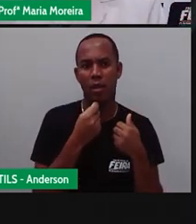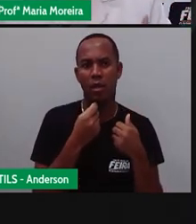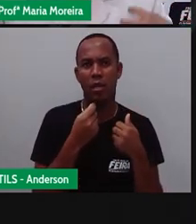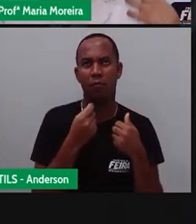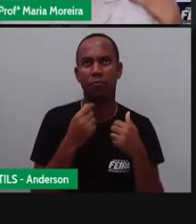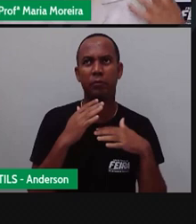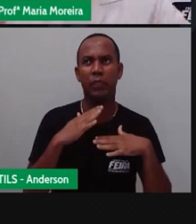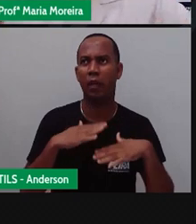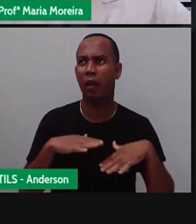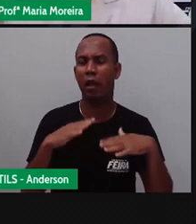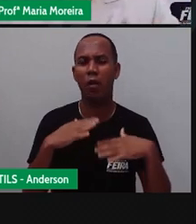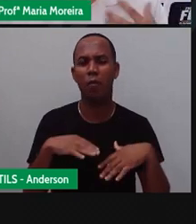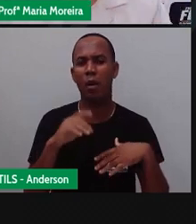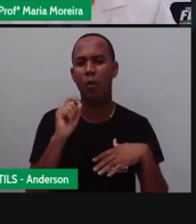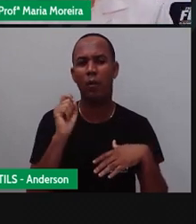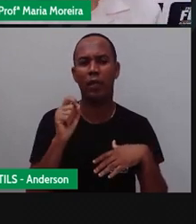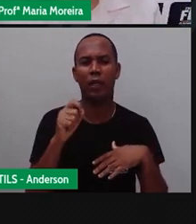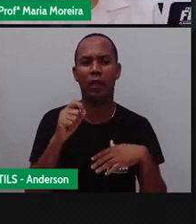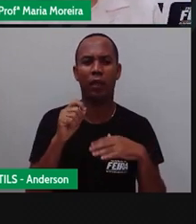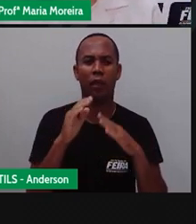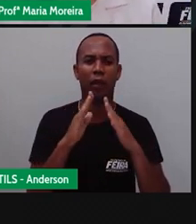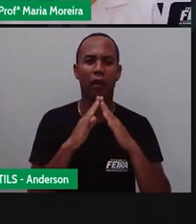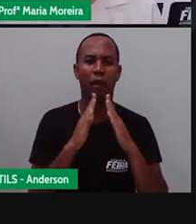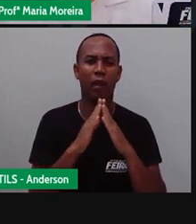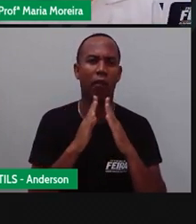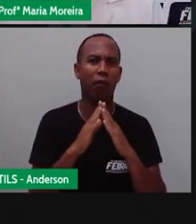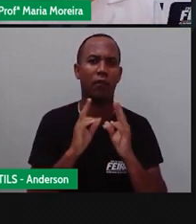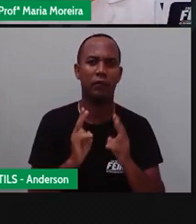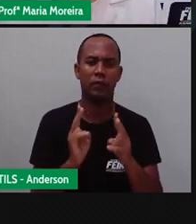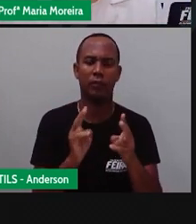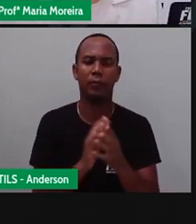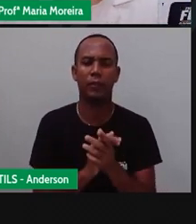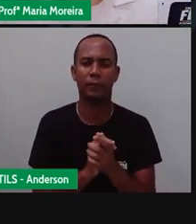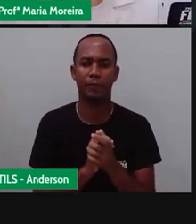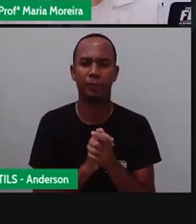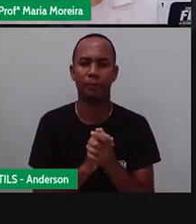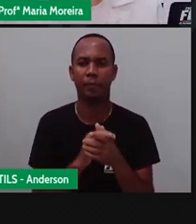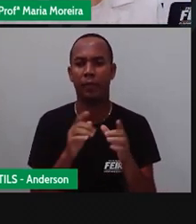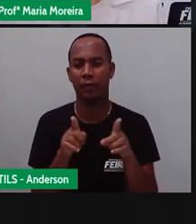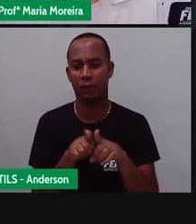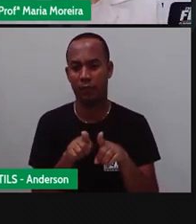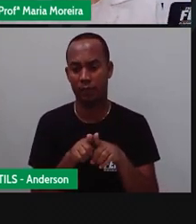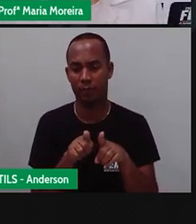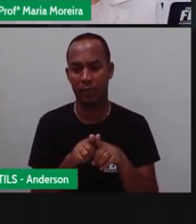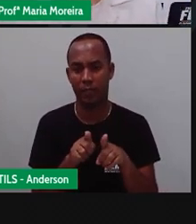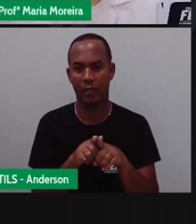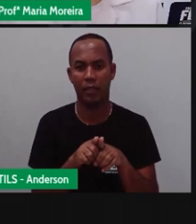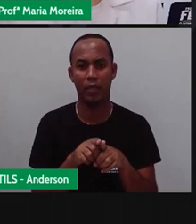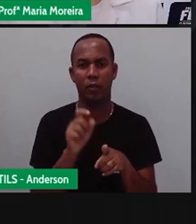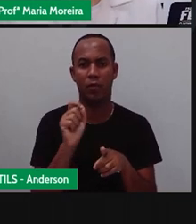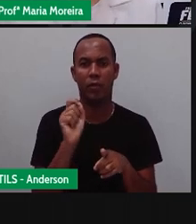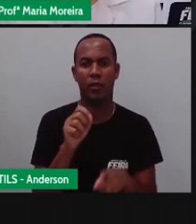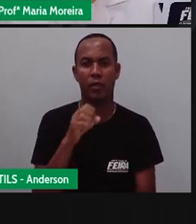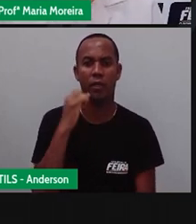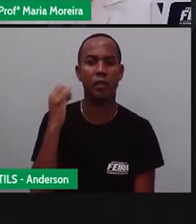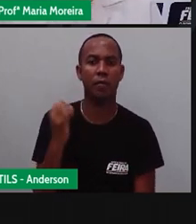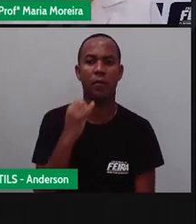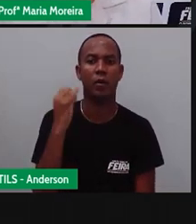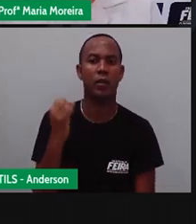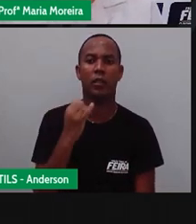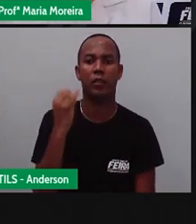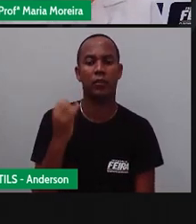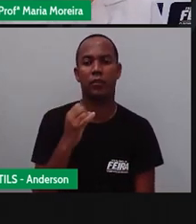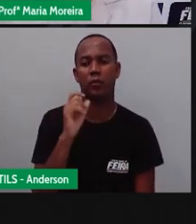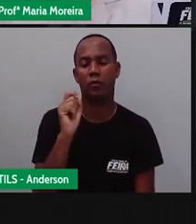Sem o quê? Sem se movimentar como antes, né? E no sedentarismo, né? Era essencial que os meios de